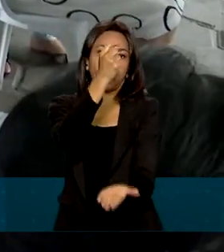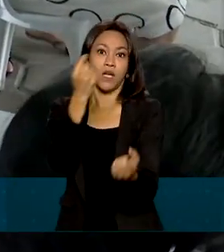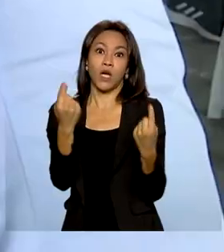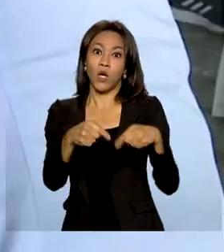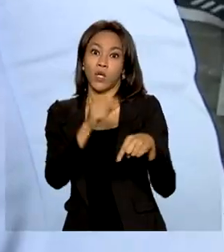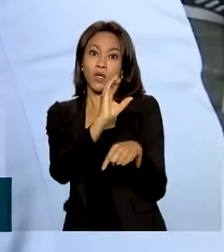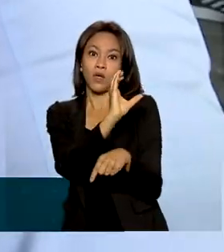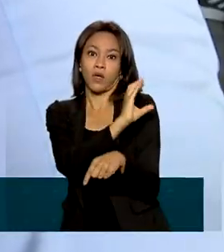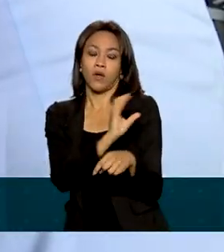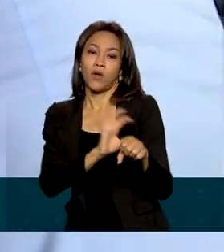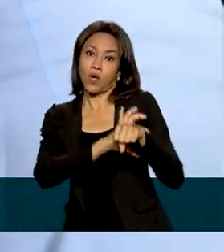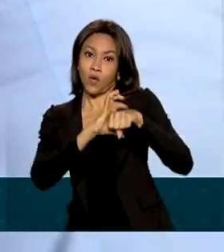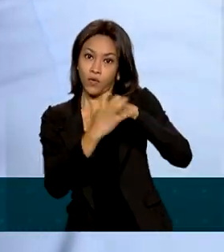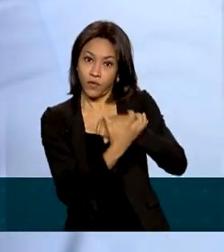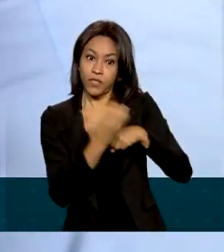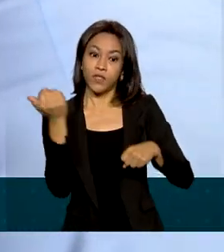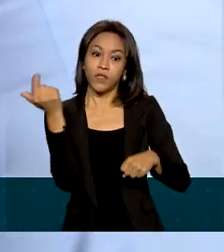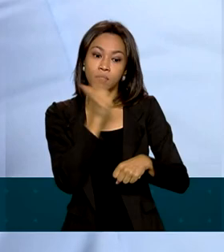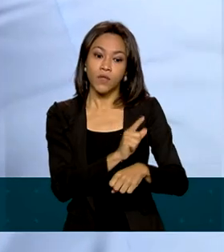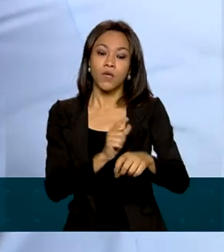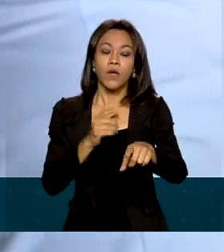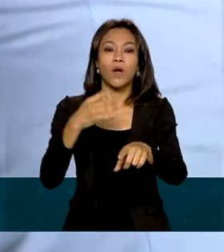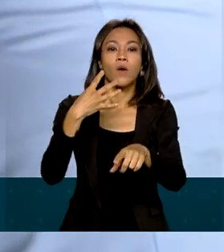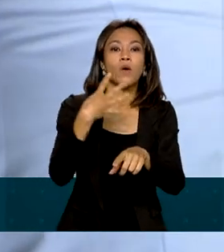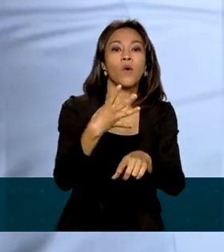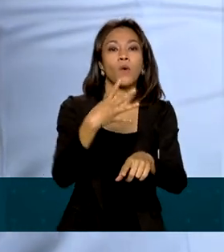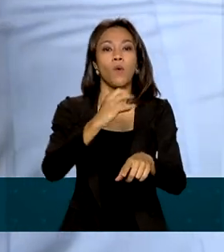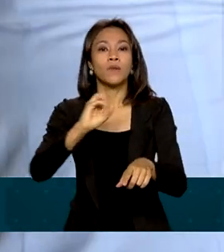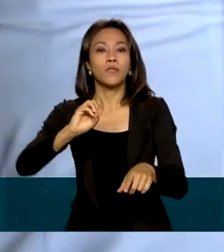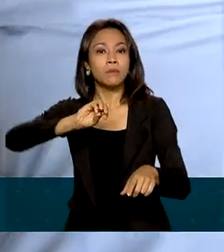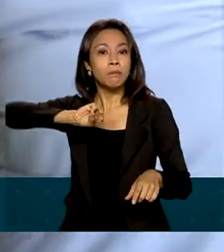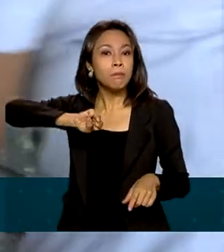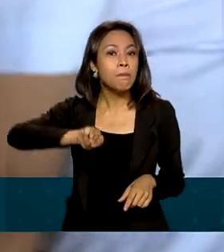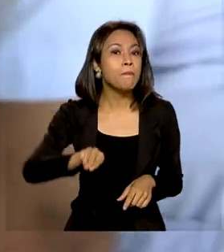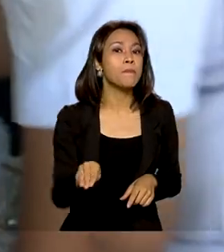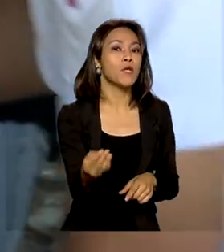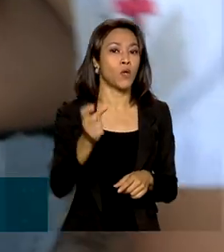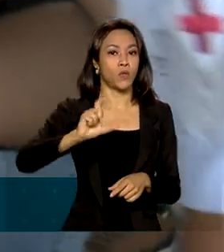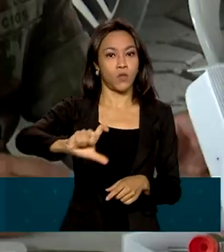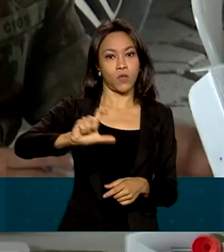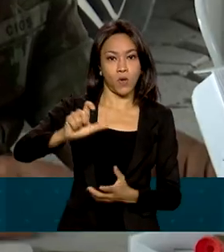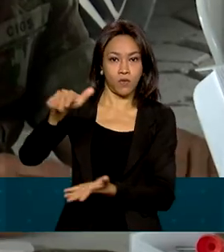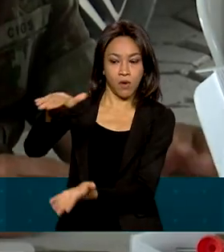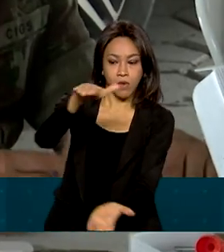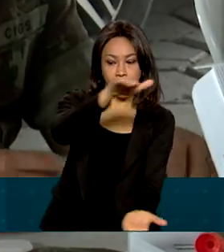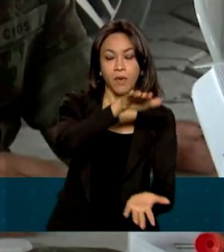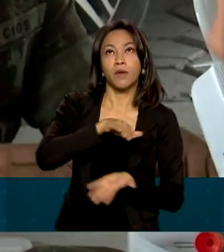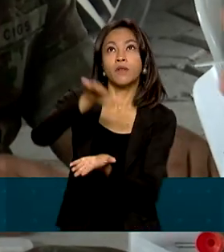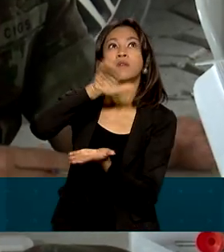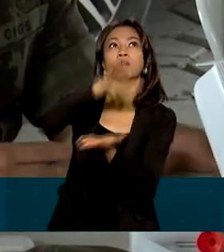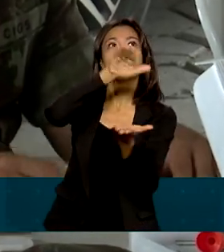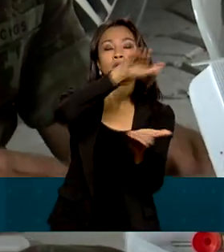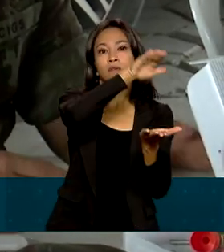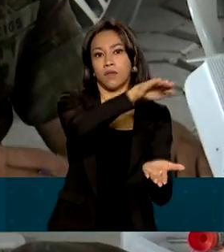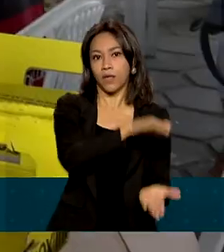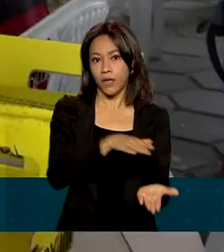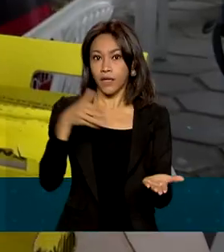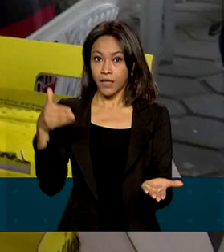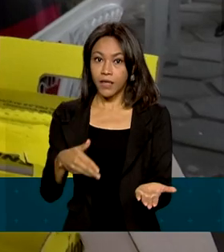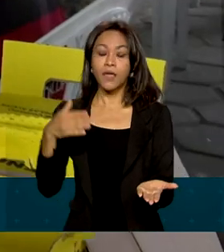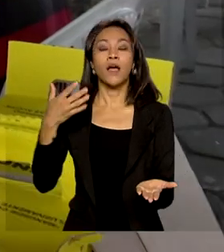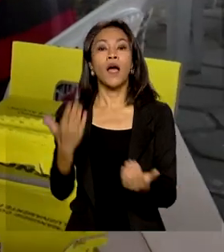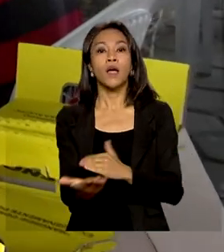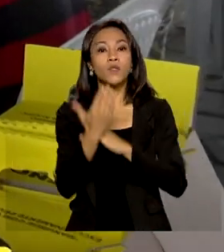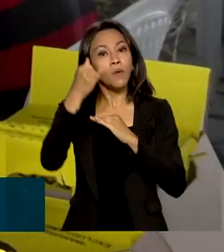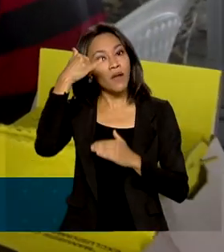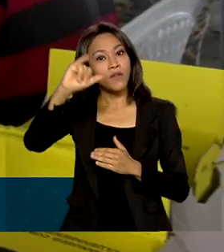federal, foi superada a marca de 400 milhões de doses entregues no país. Atuação que ajudou a evitar internações